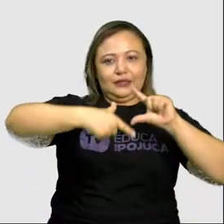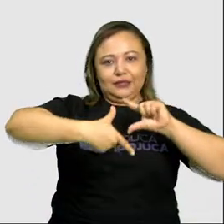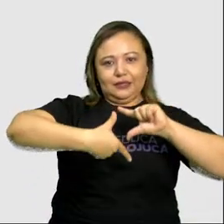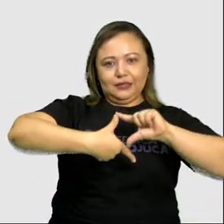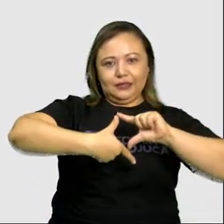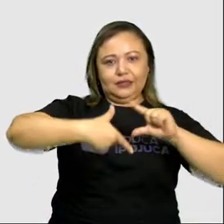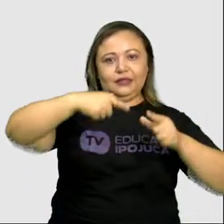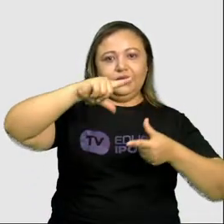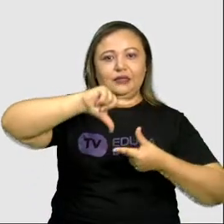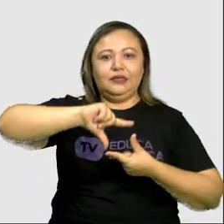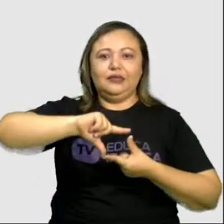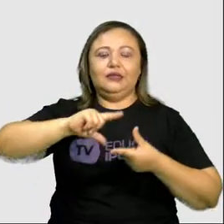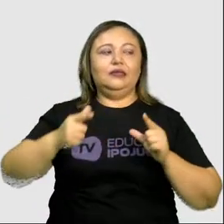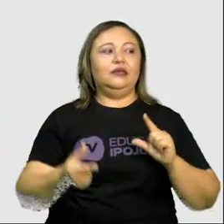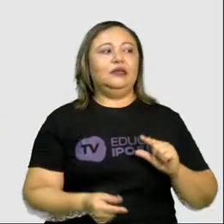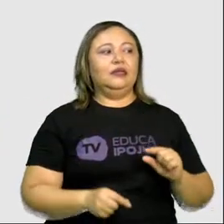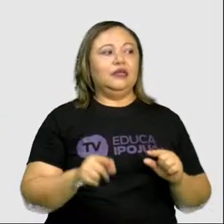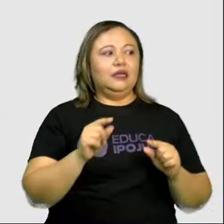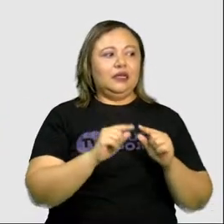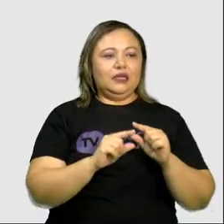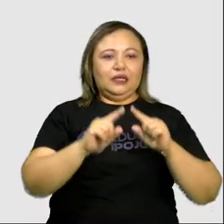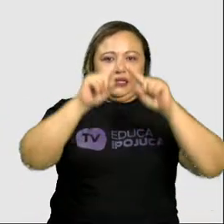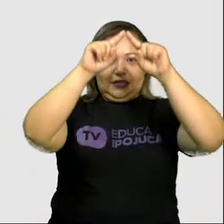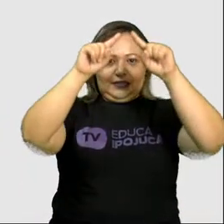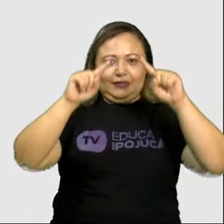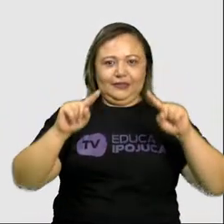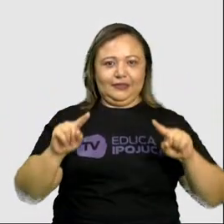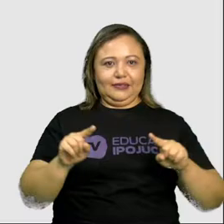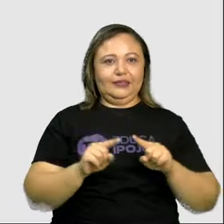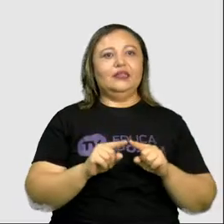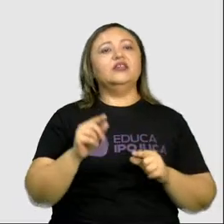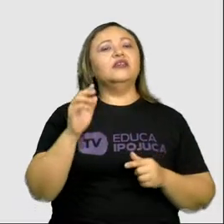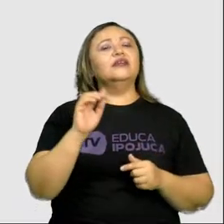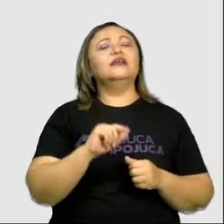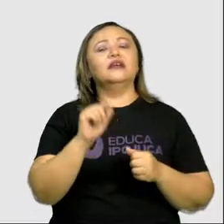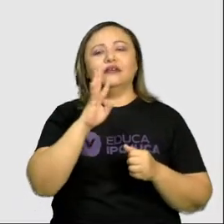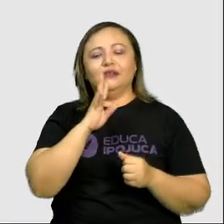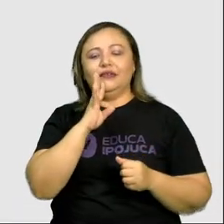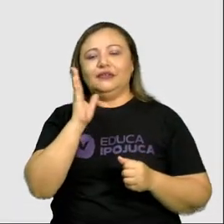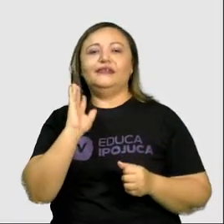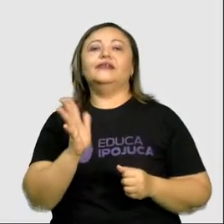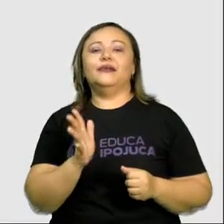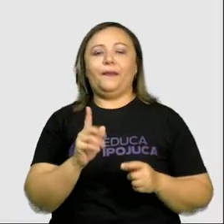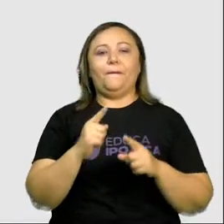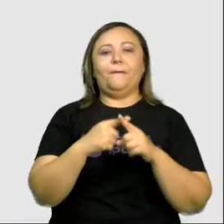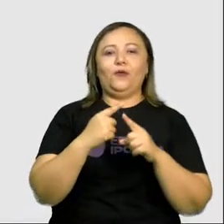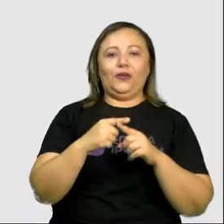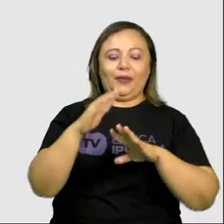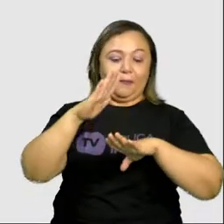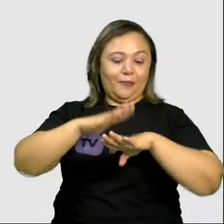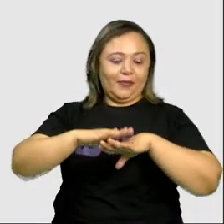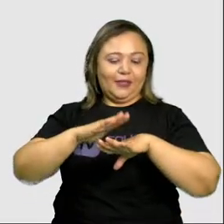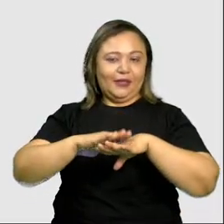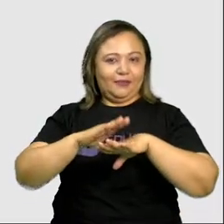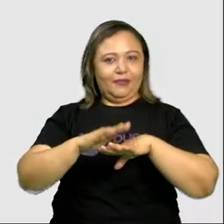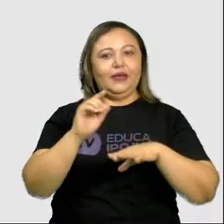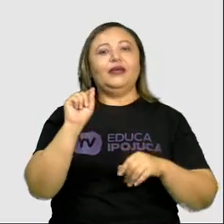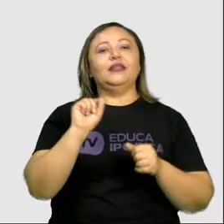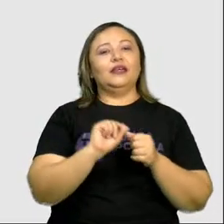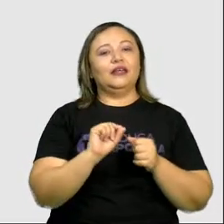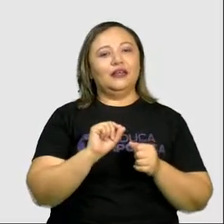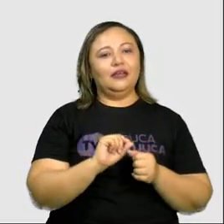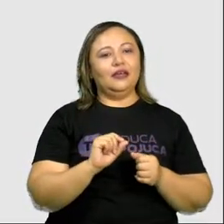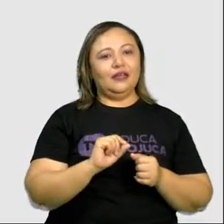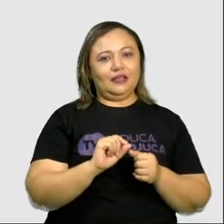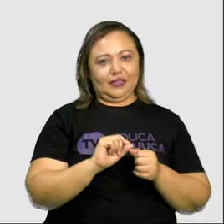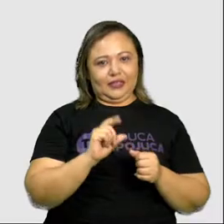também iremos estudar mais um pouquinho. Lá em matemática. Mas na arte, a gente usa muito pra fazer os desenhos.